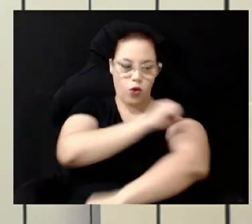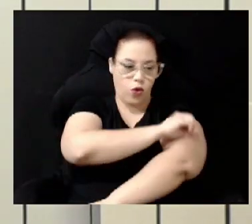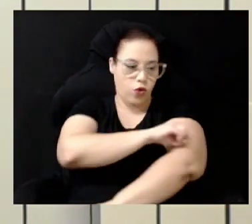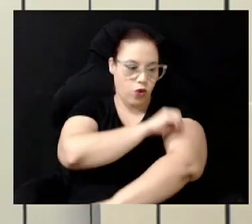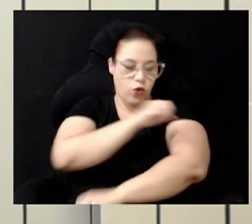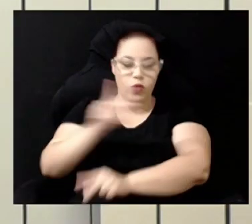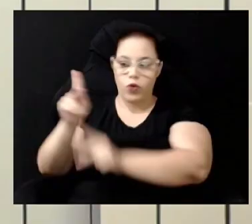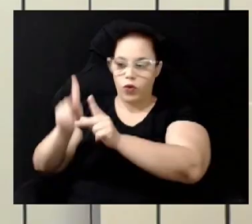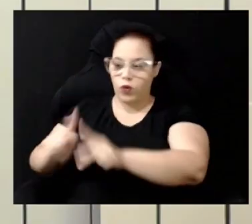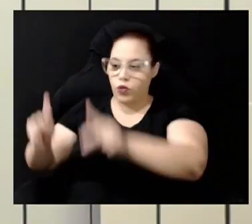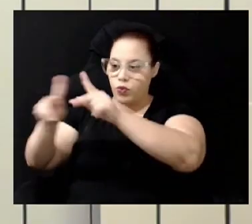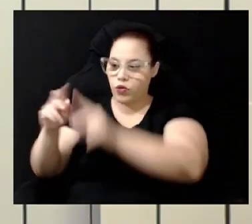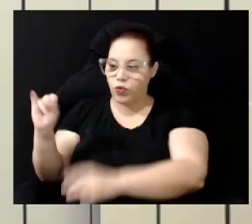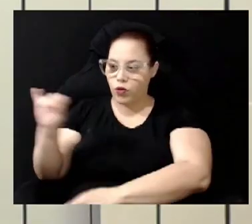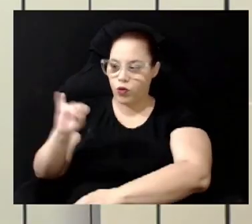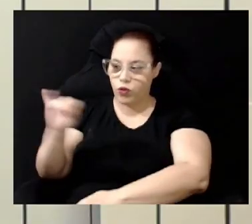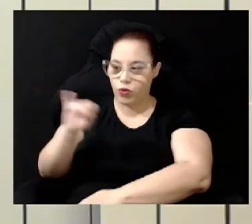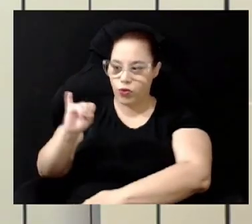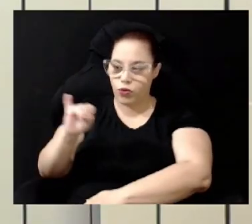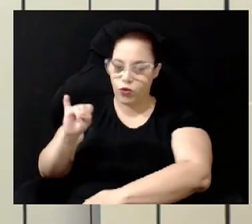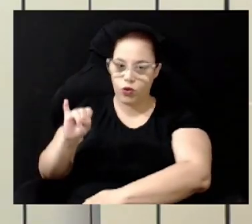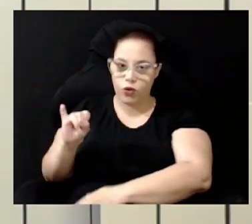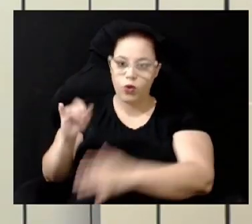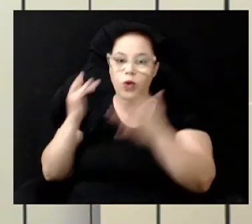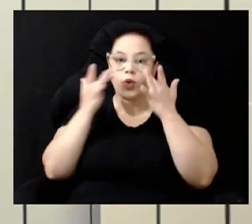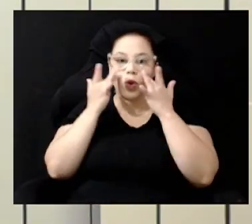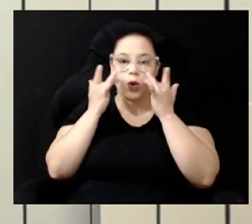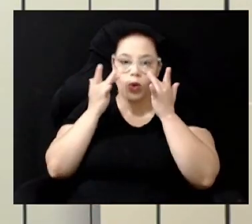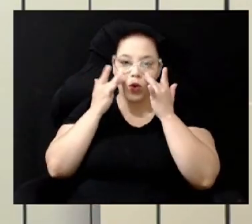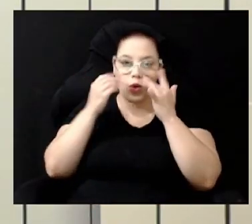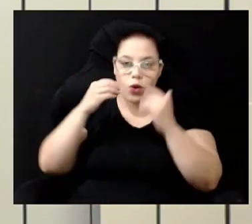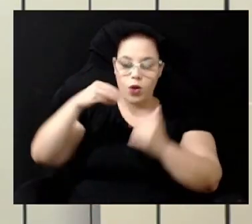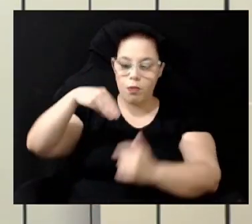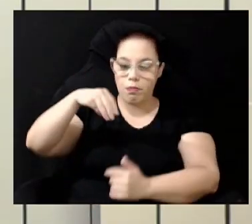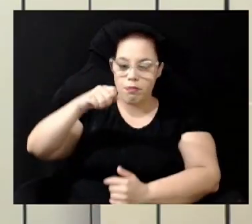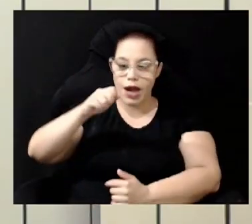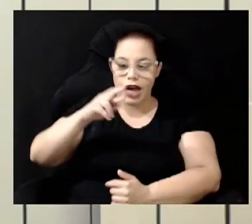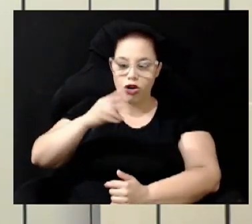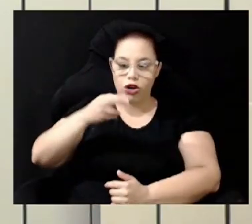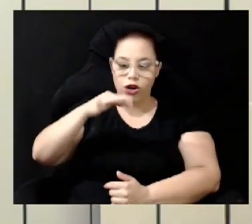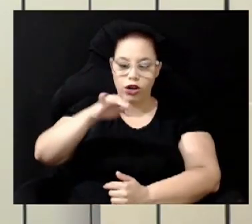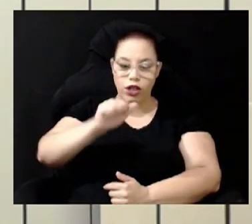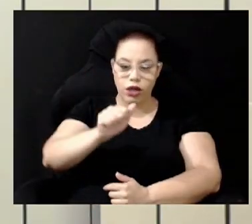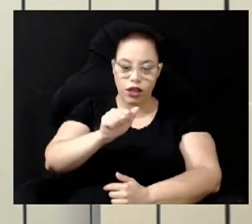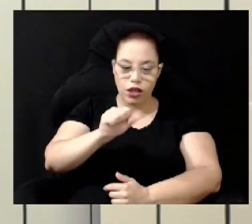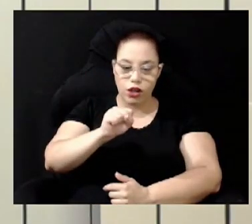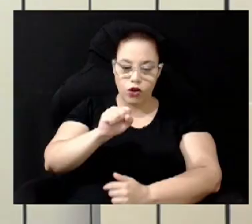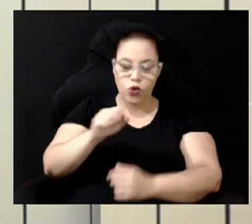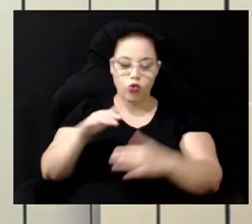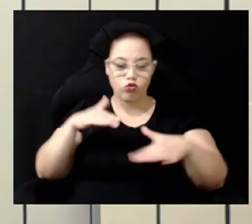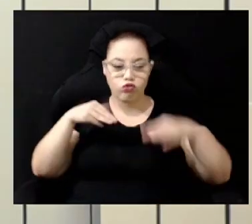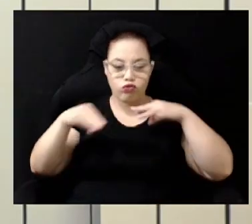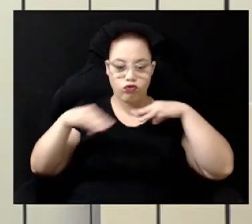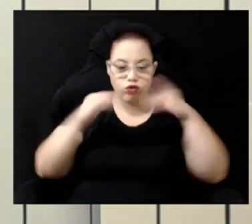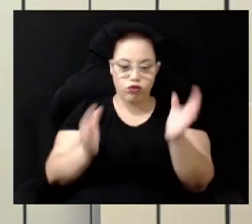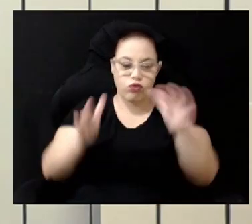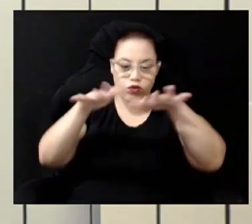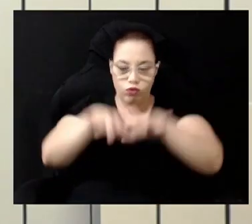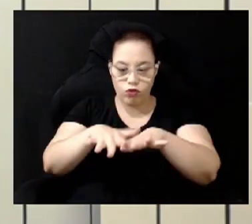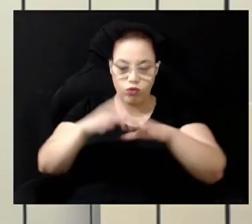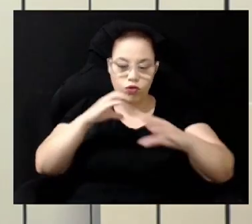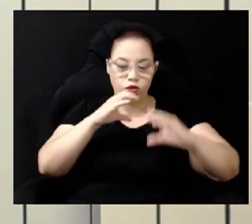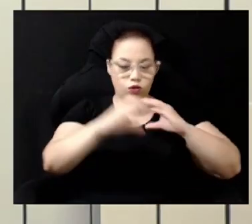Acontece o espetáculo Maroquinhas Frufru O musical inclusivo Conta a história De